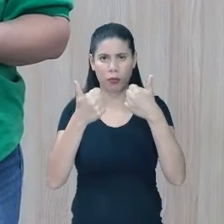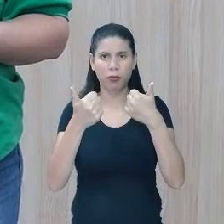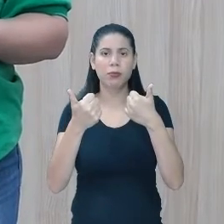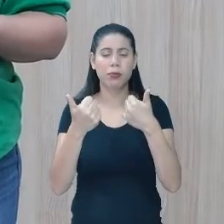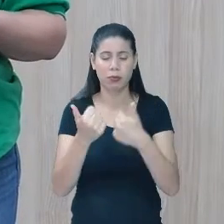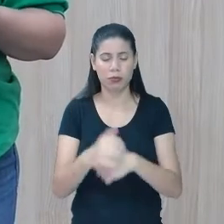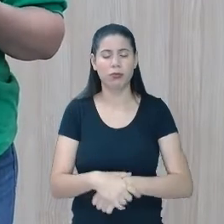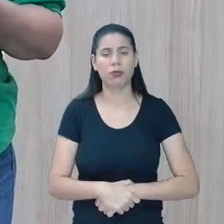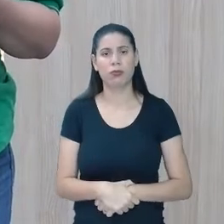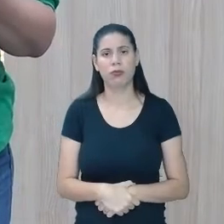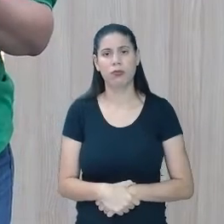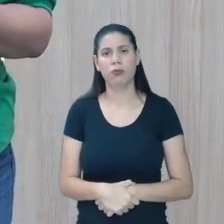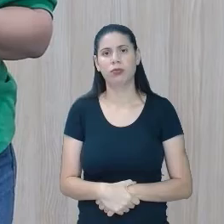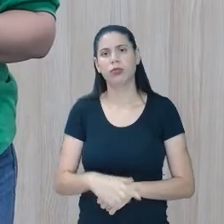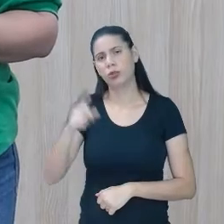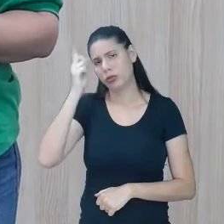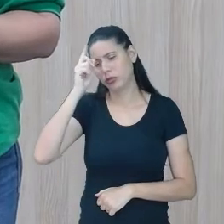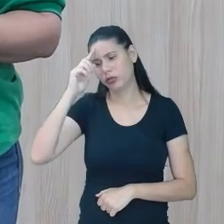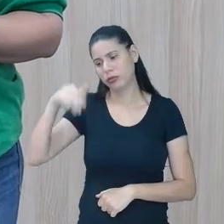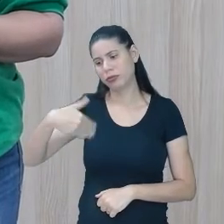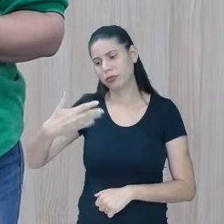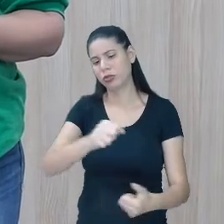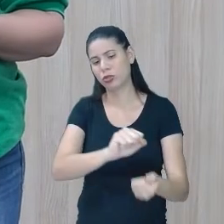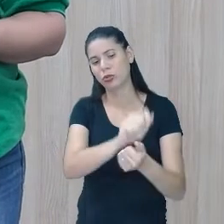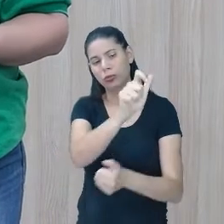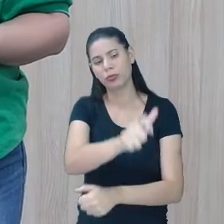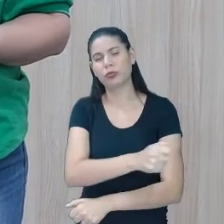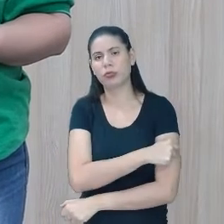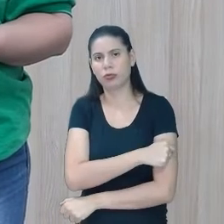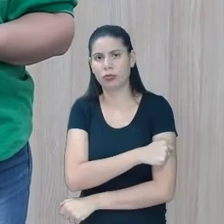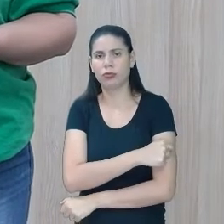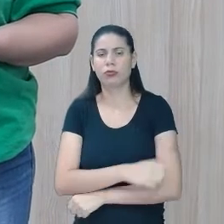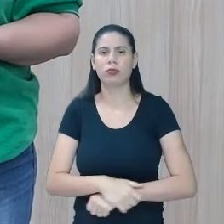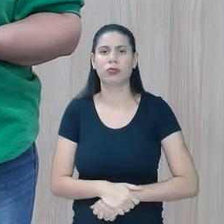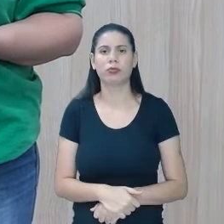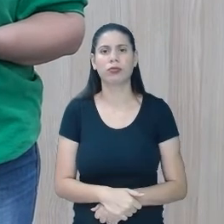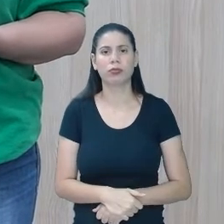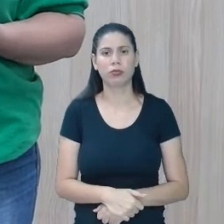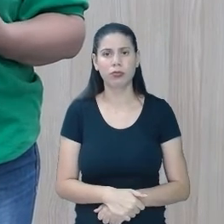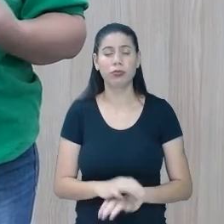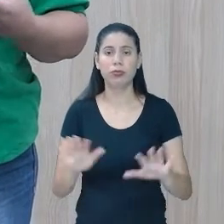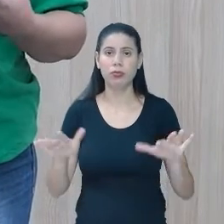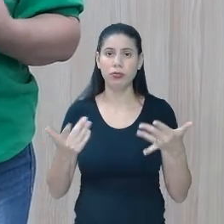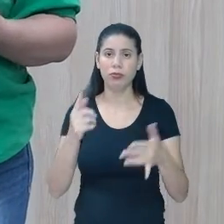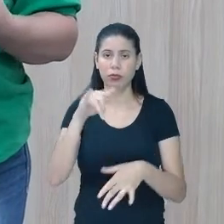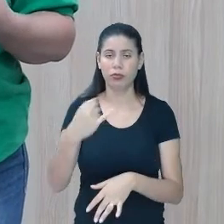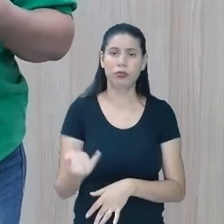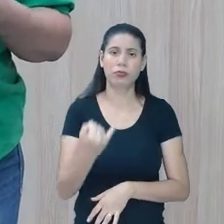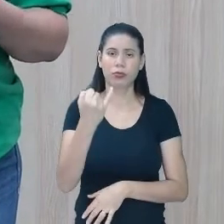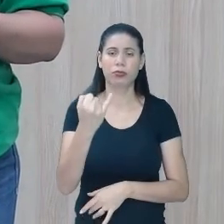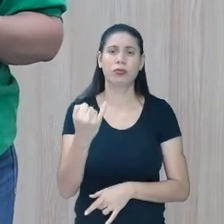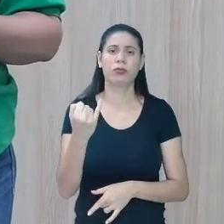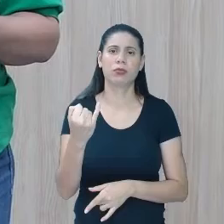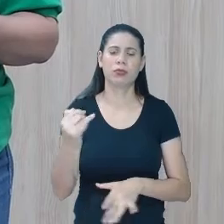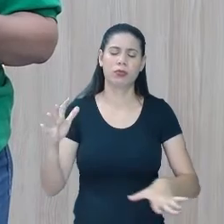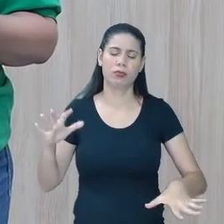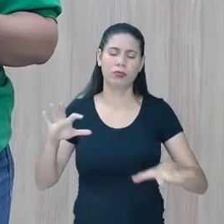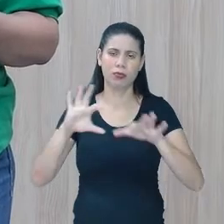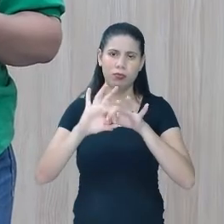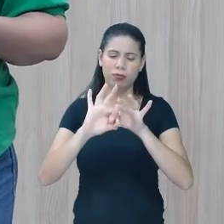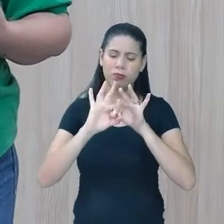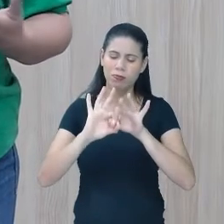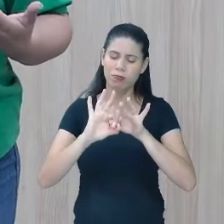Com o dia a dia desse estudante, com a aprendizagem desse estudante. Então, é importante essa união,